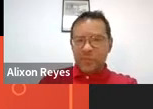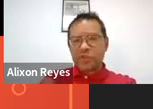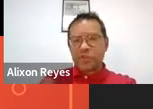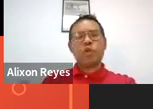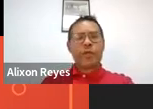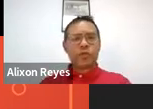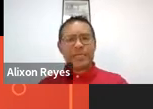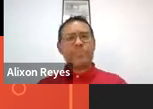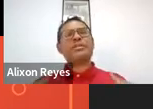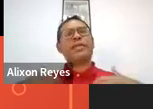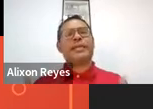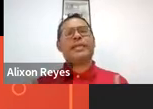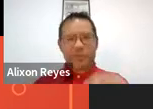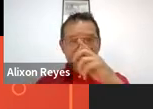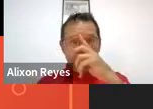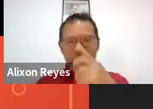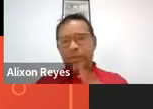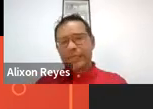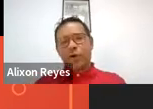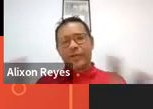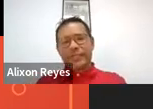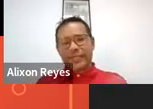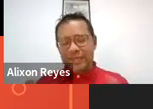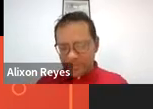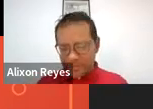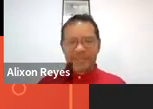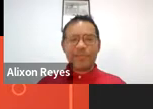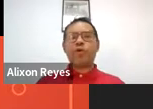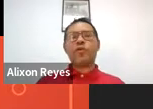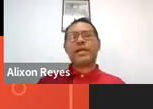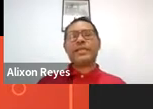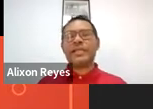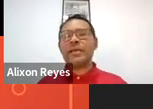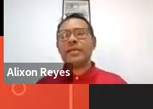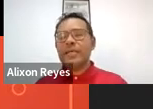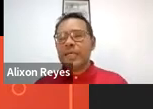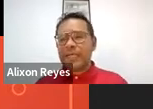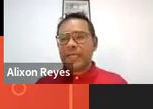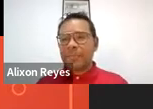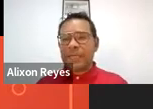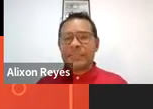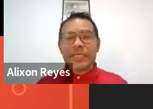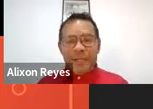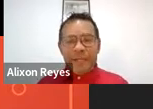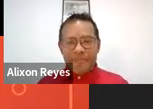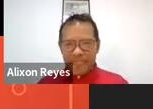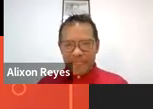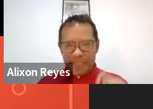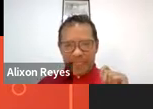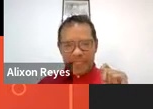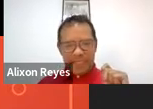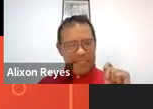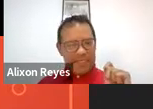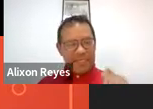De fato, encontramos declarações públicas como esta que fizemos colocar na plantilla